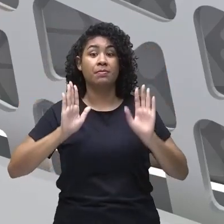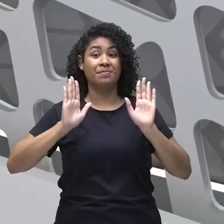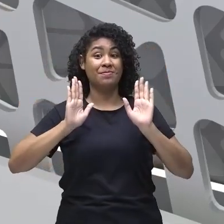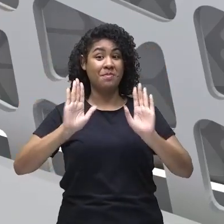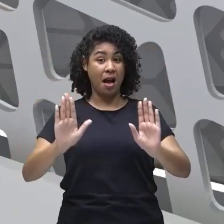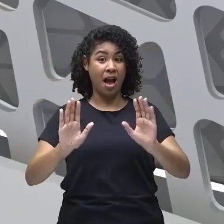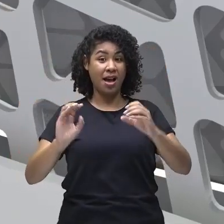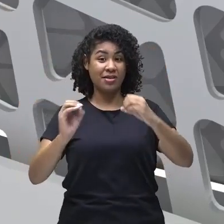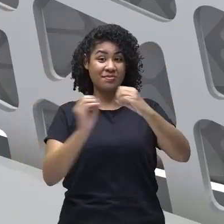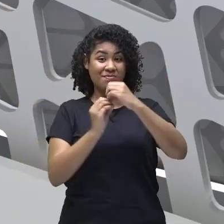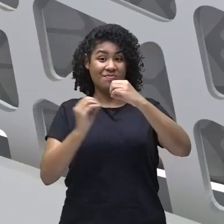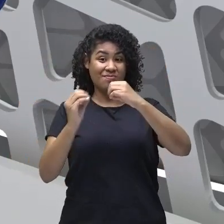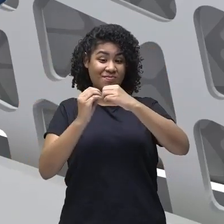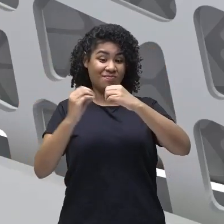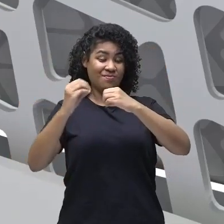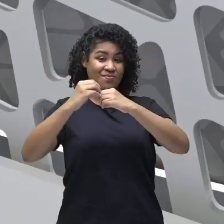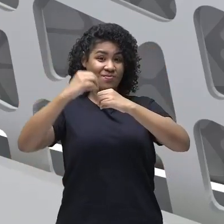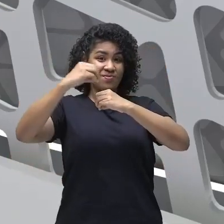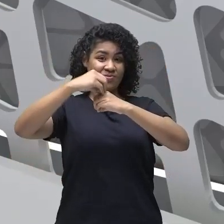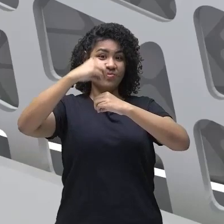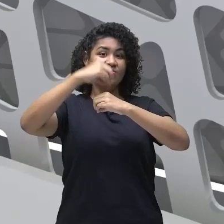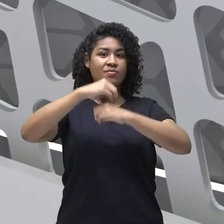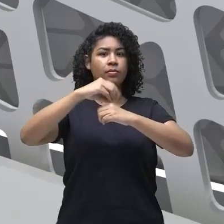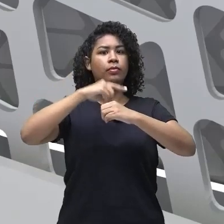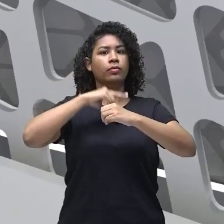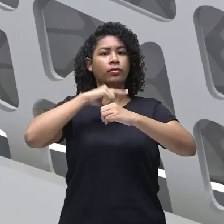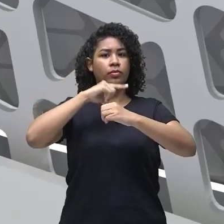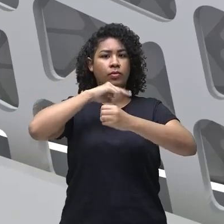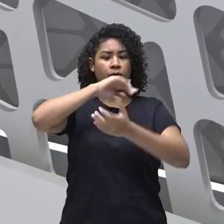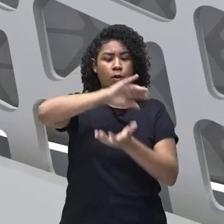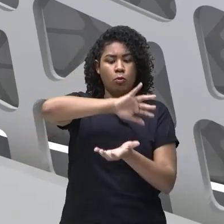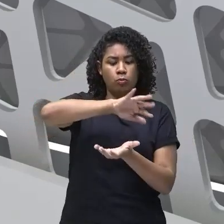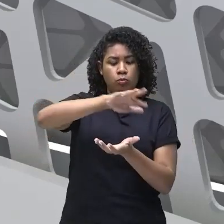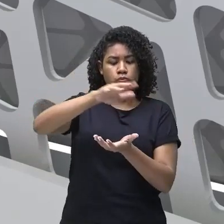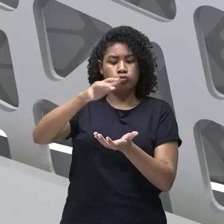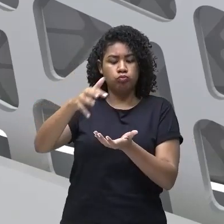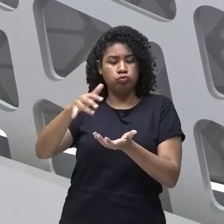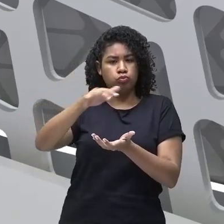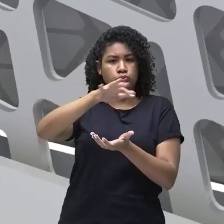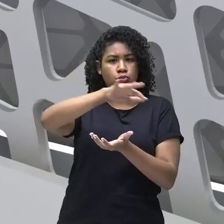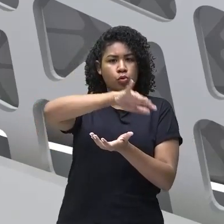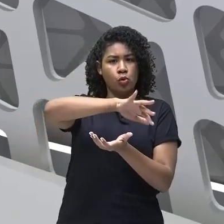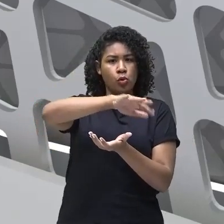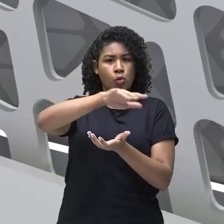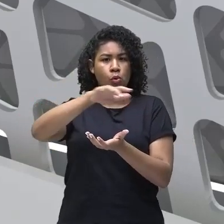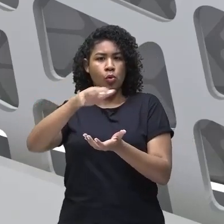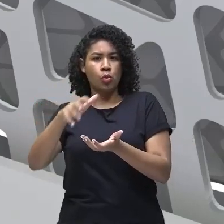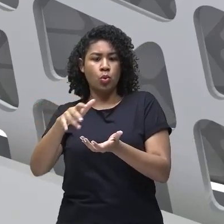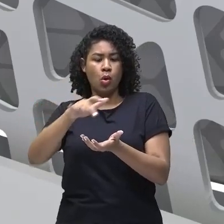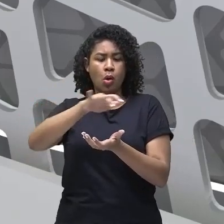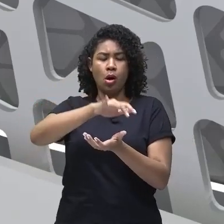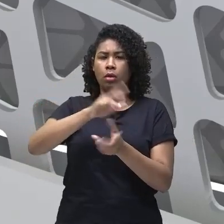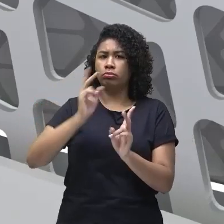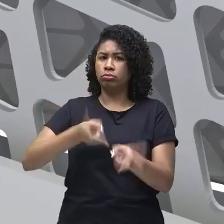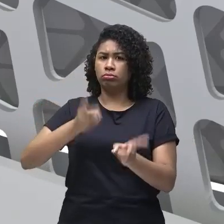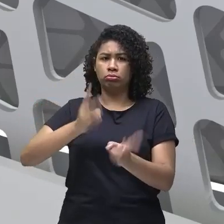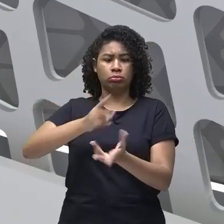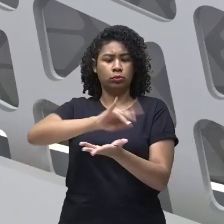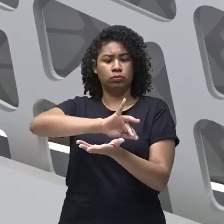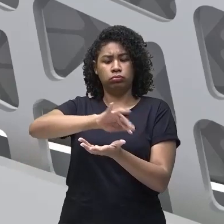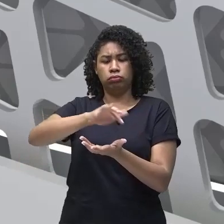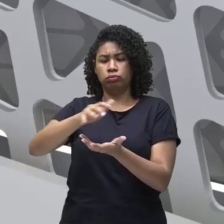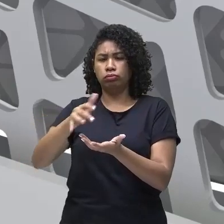moléculas dessa fumaça elas vão para outras camadas da atmosfera e vão ficar, vão se acumular.